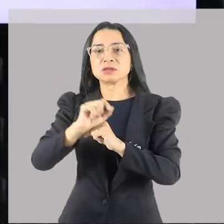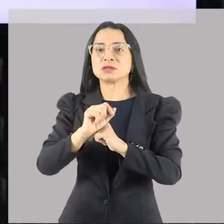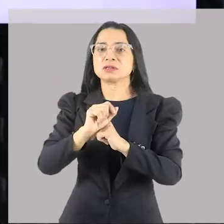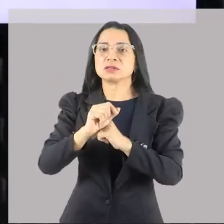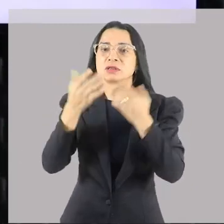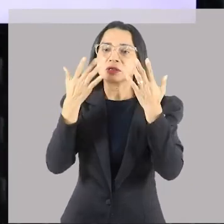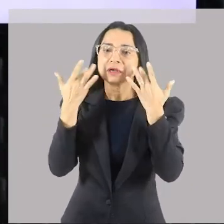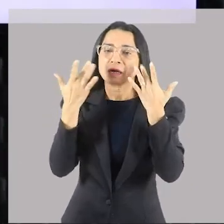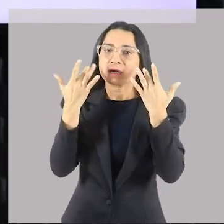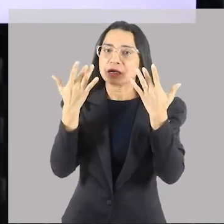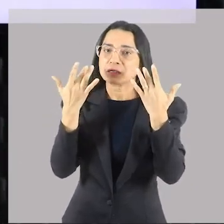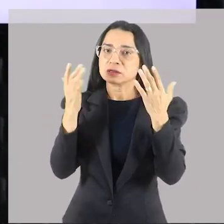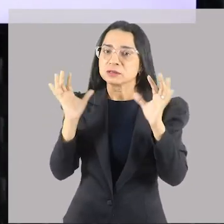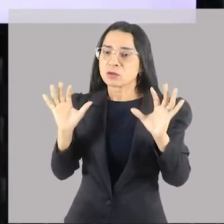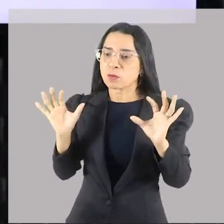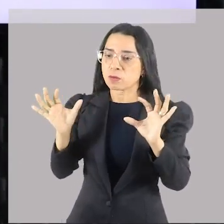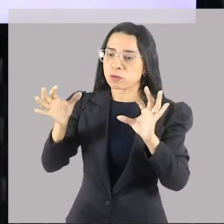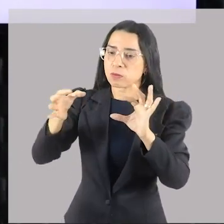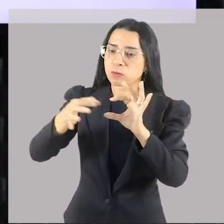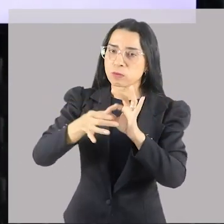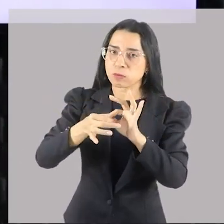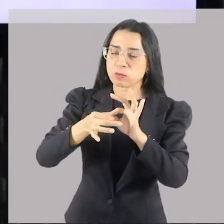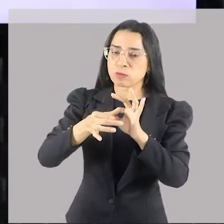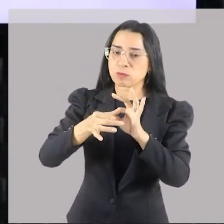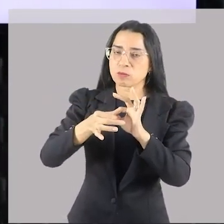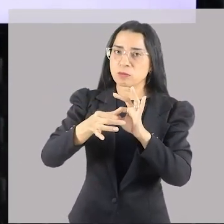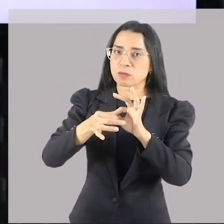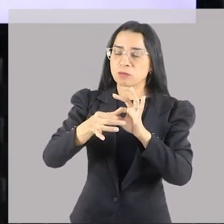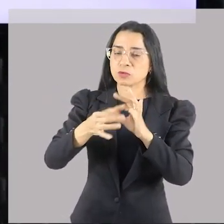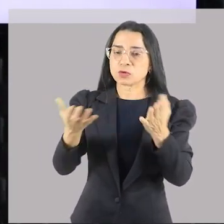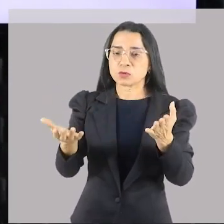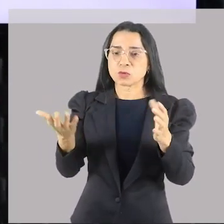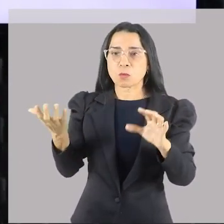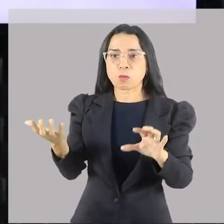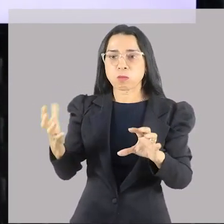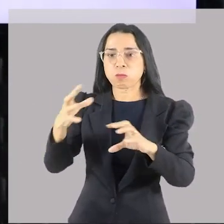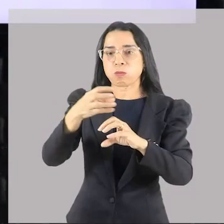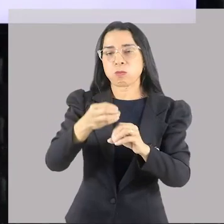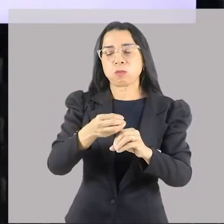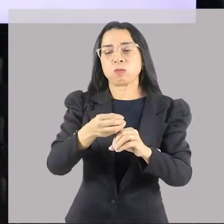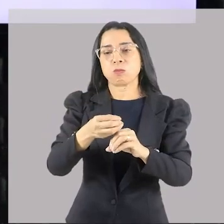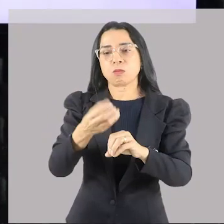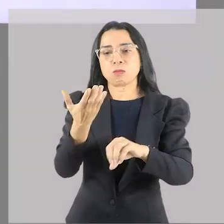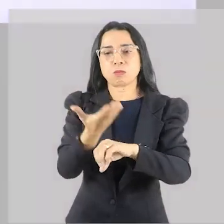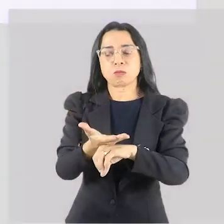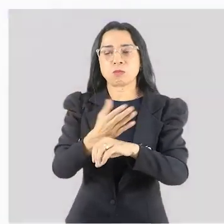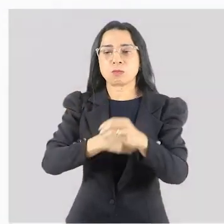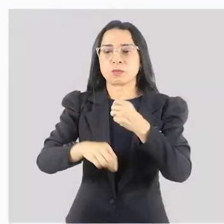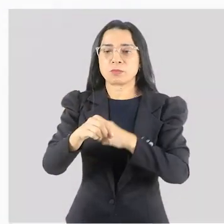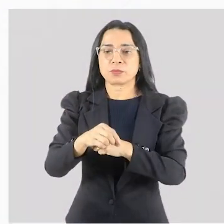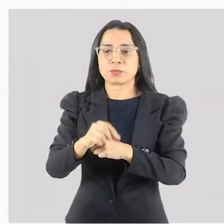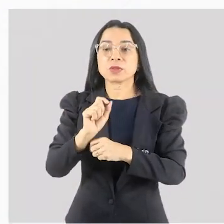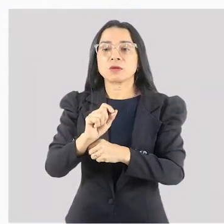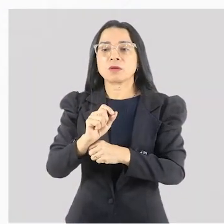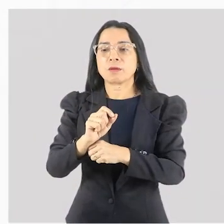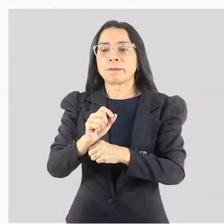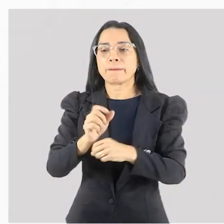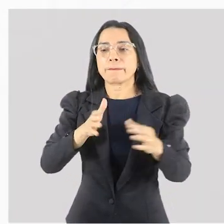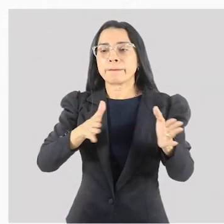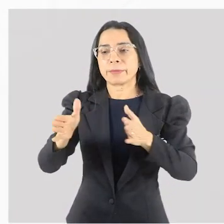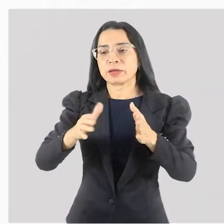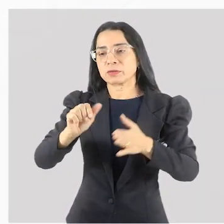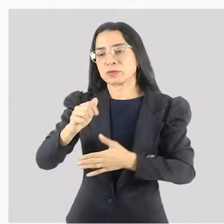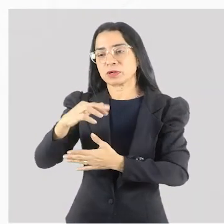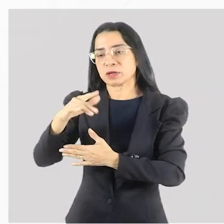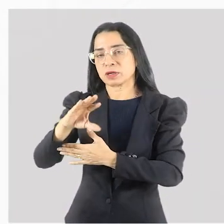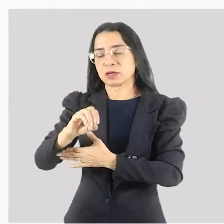separadas, trabalham juntas. Segunda fase é justamente o período arcaico. O que é o período arcaico? As figuras são pretas no